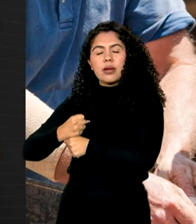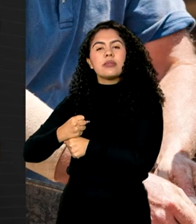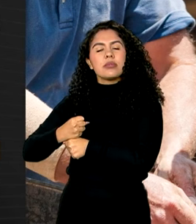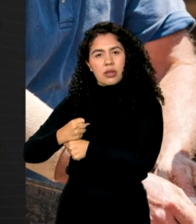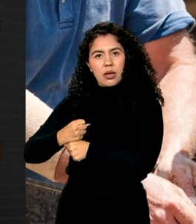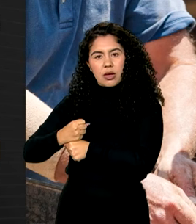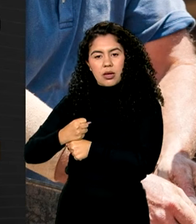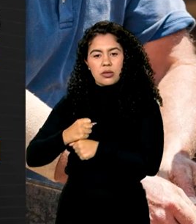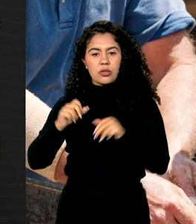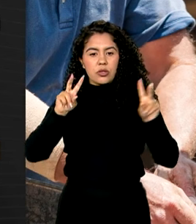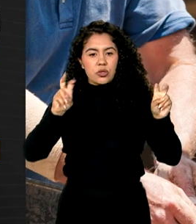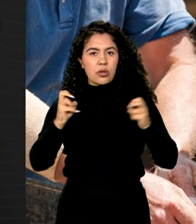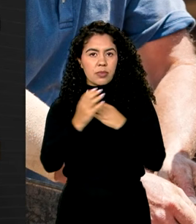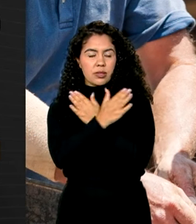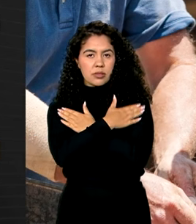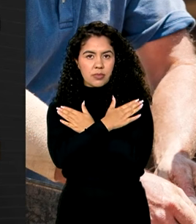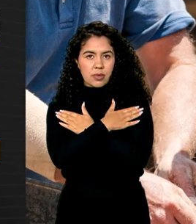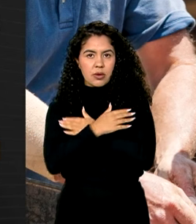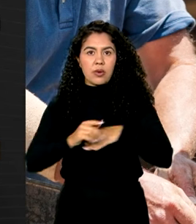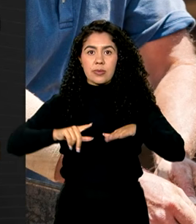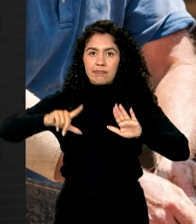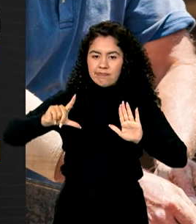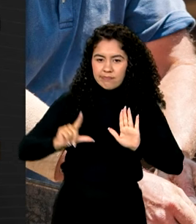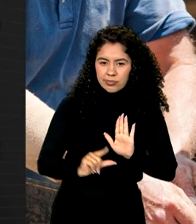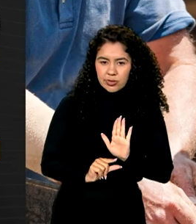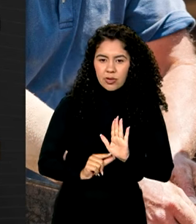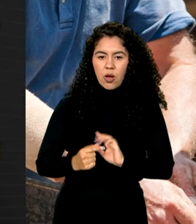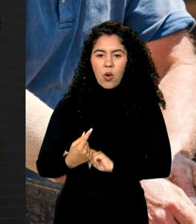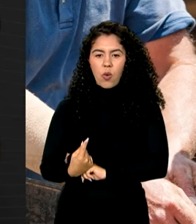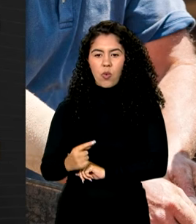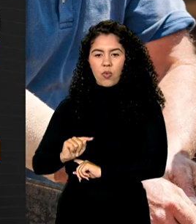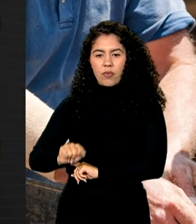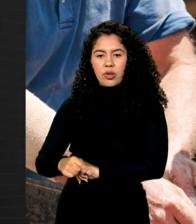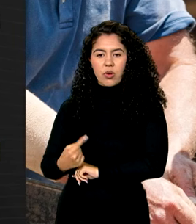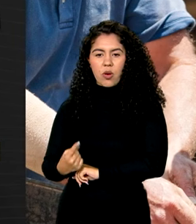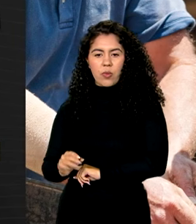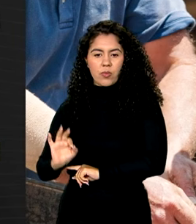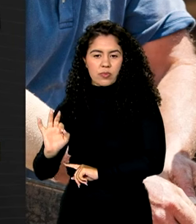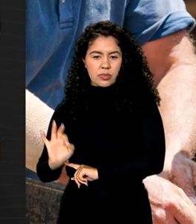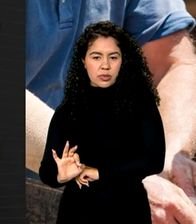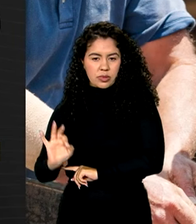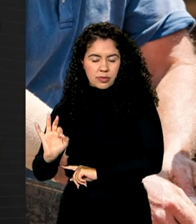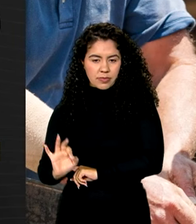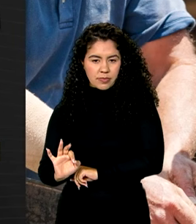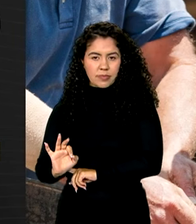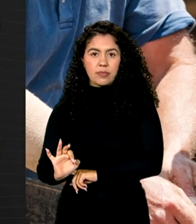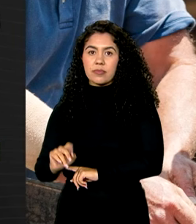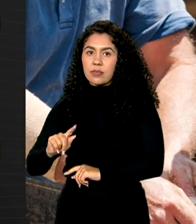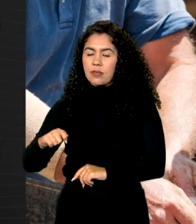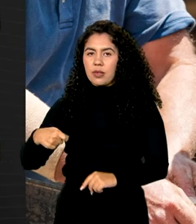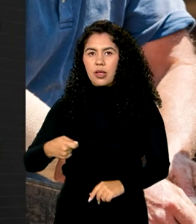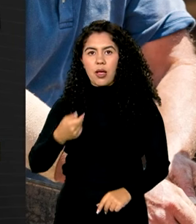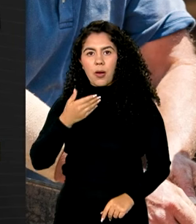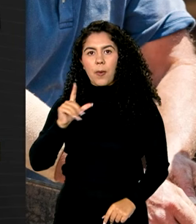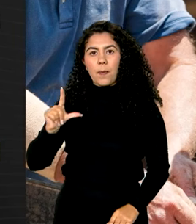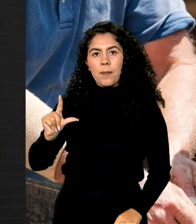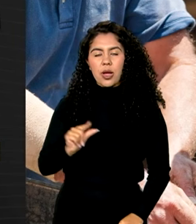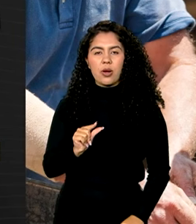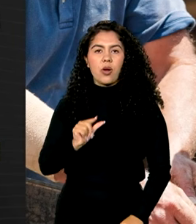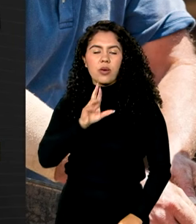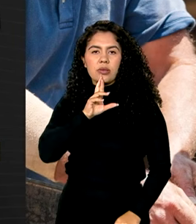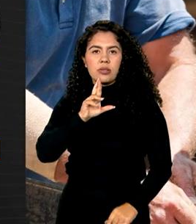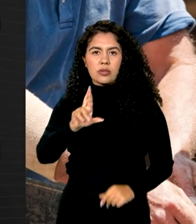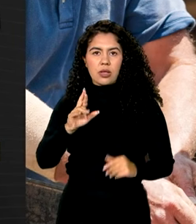taxa de desocupados caiu ainda mais, 1,1 ponto percentual. É o menor índice desde junho de